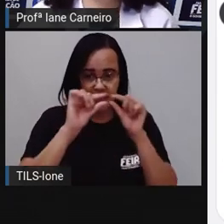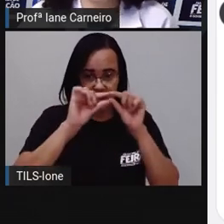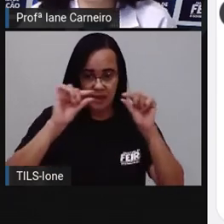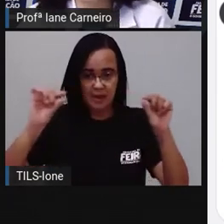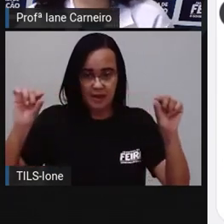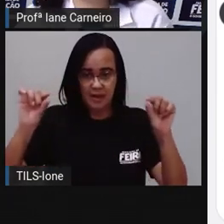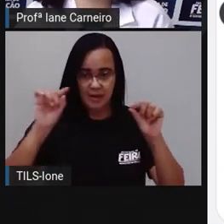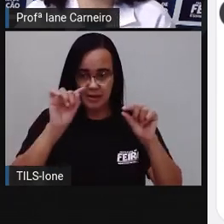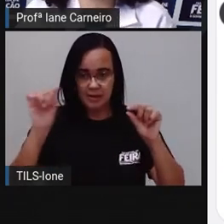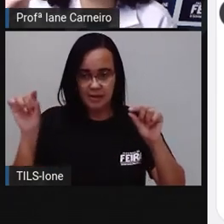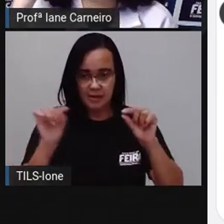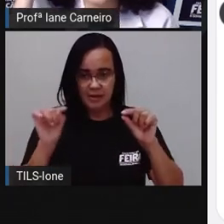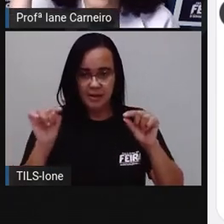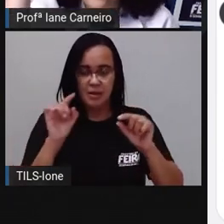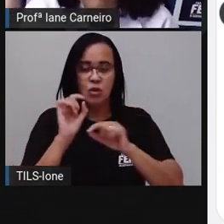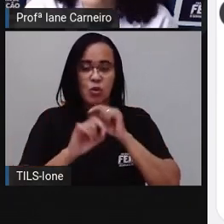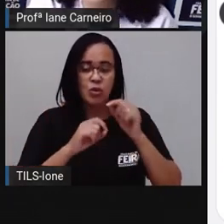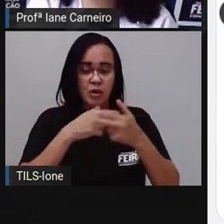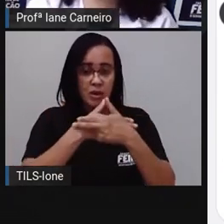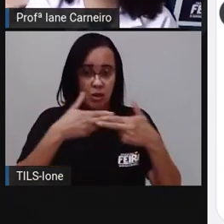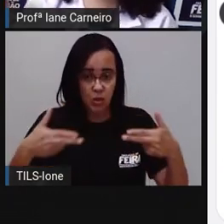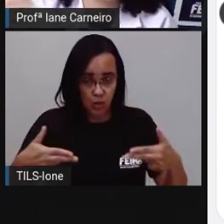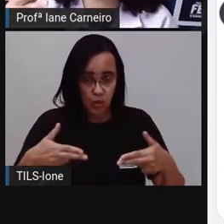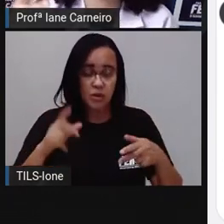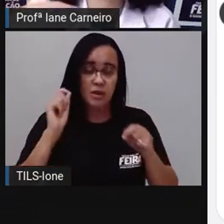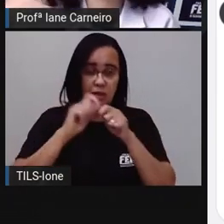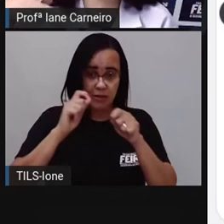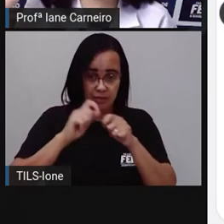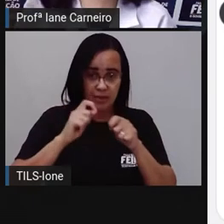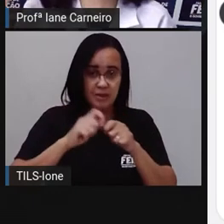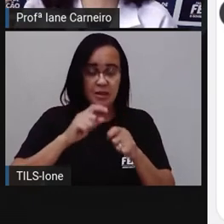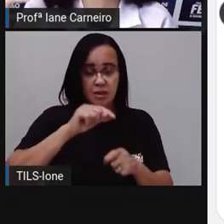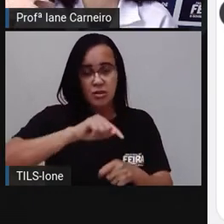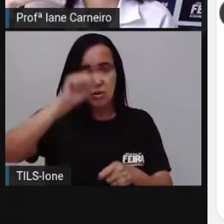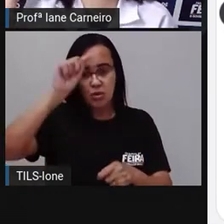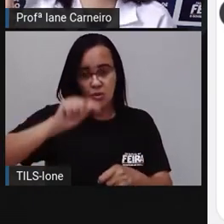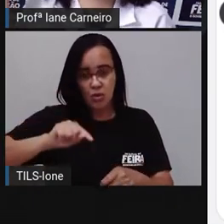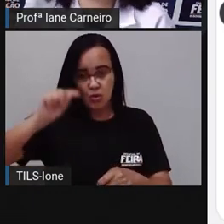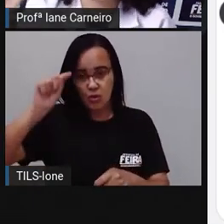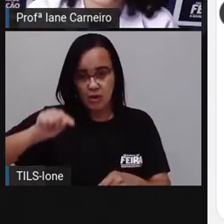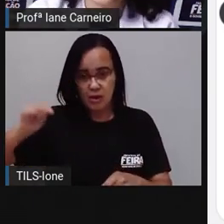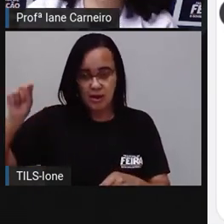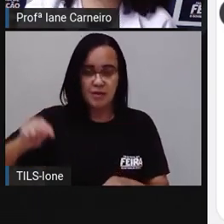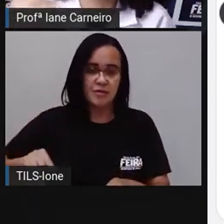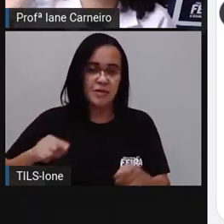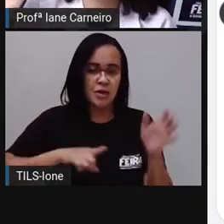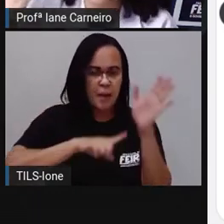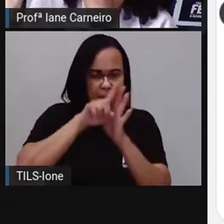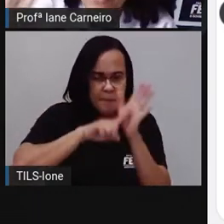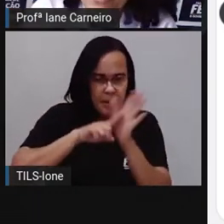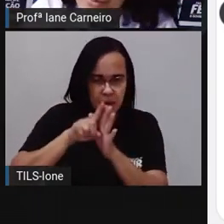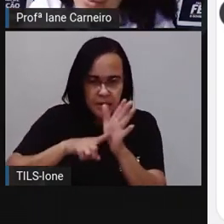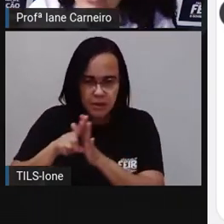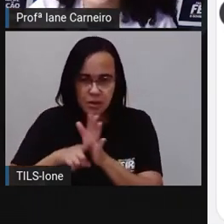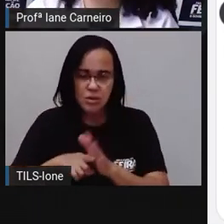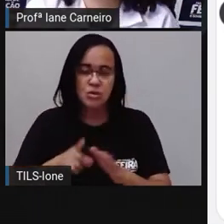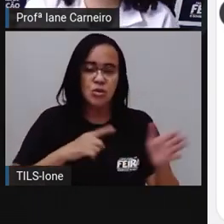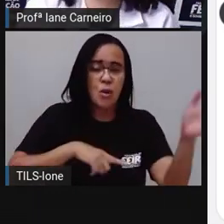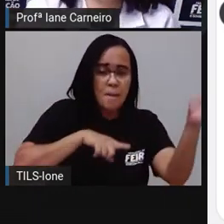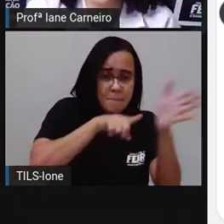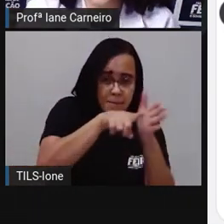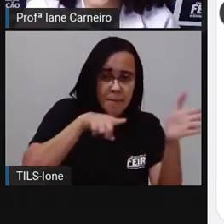elementos, né? Que nós estamos construindo o nosso gráfico. Esses elementos que foram pesquisados, né? O que a gente perguntou